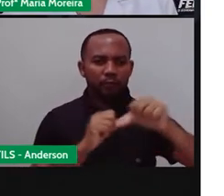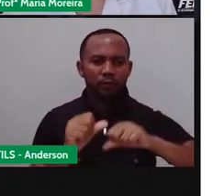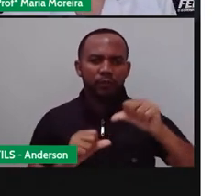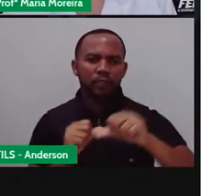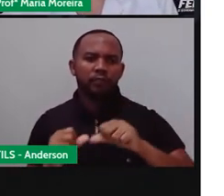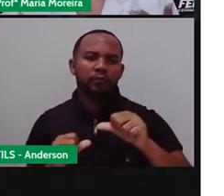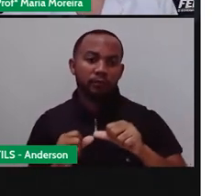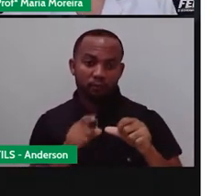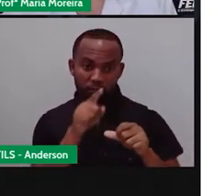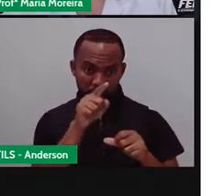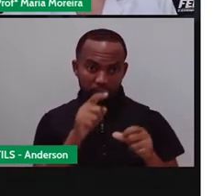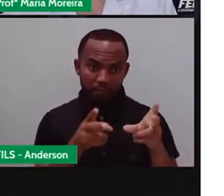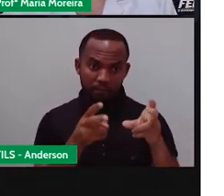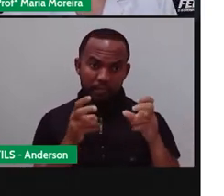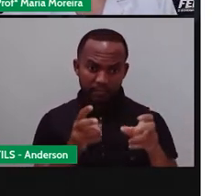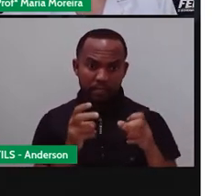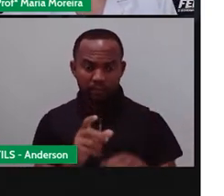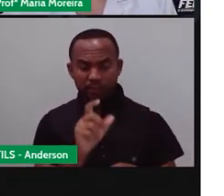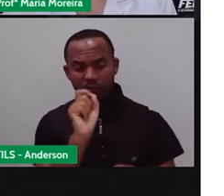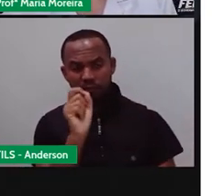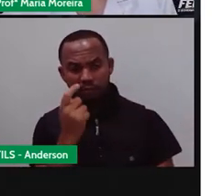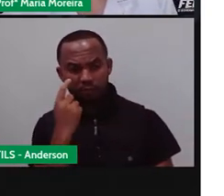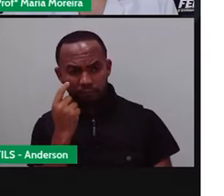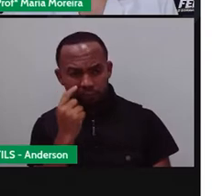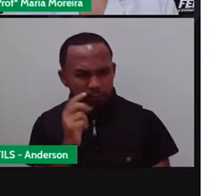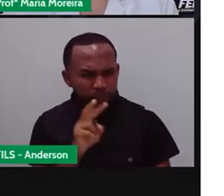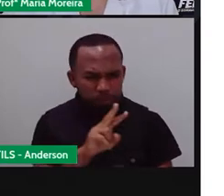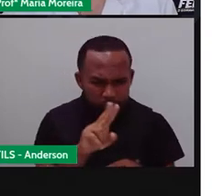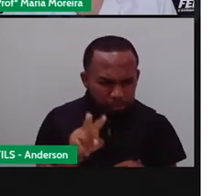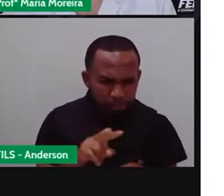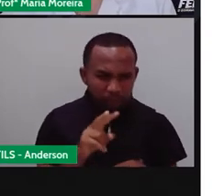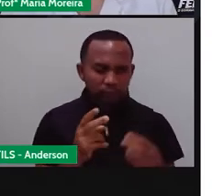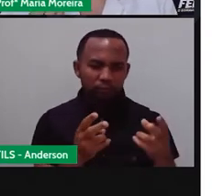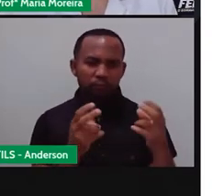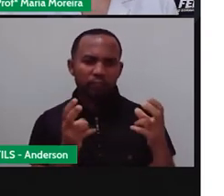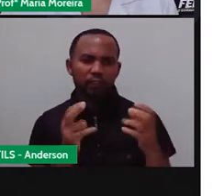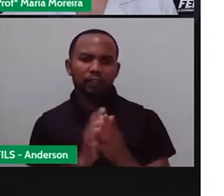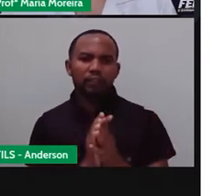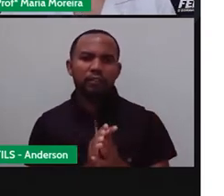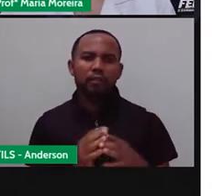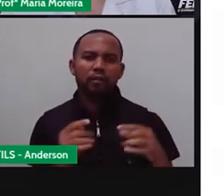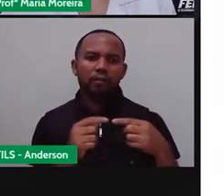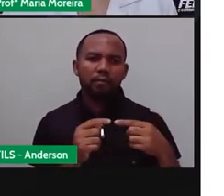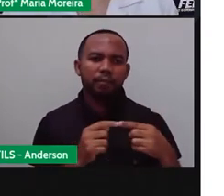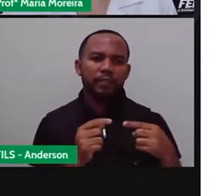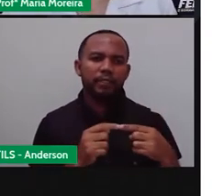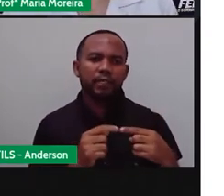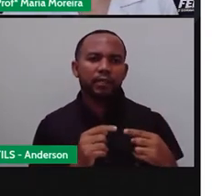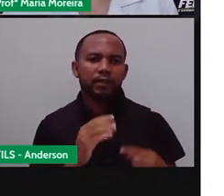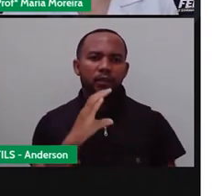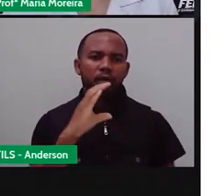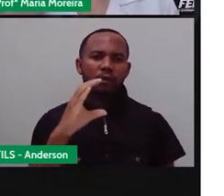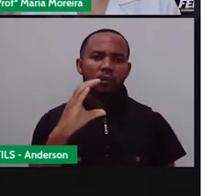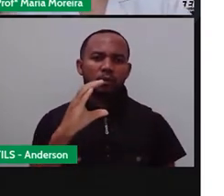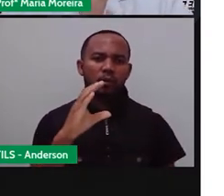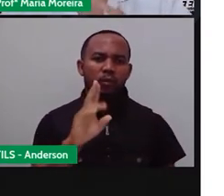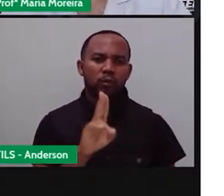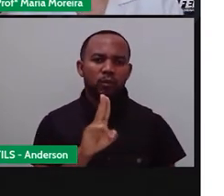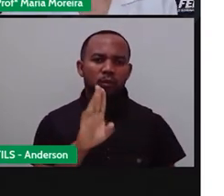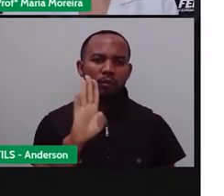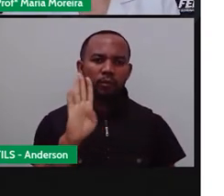gente percebe de que animal é que se trata. Então, o cubismo é isso. Ele traz isso do cubismo, né? Essa